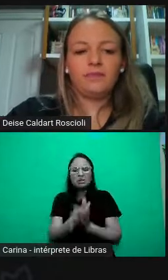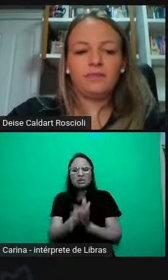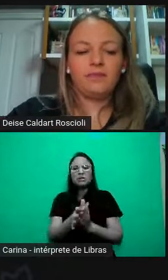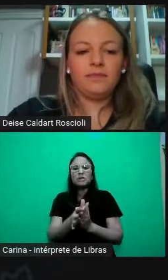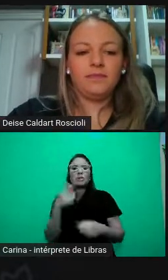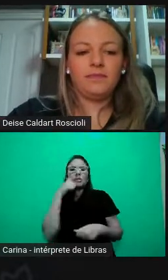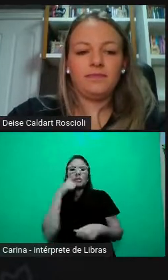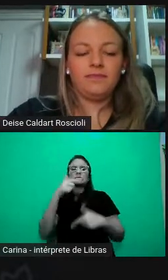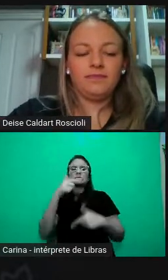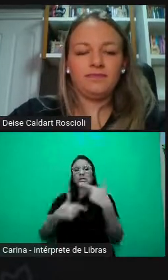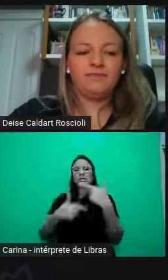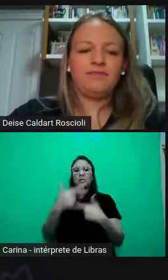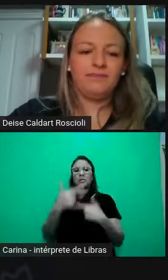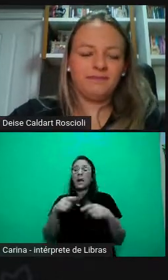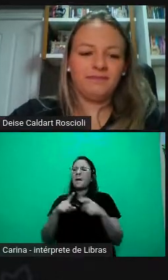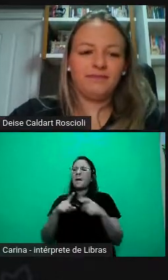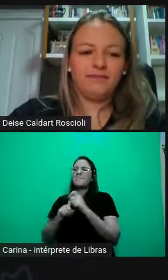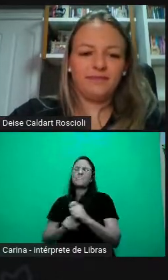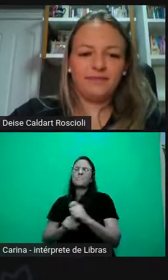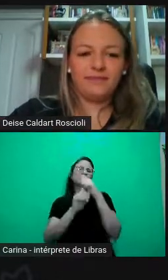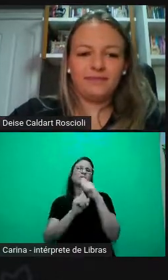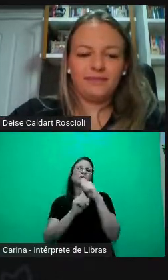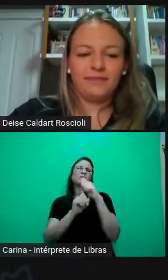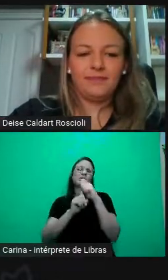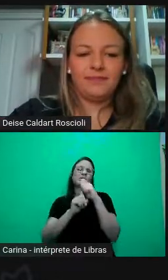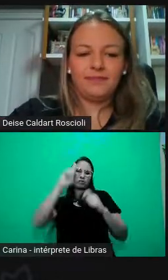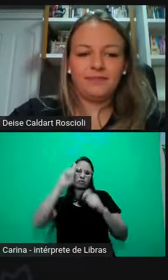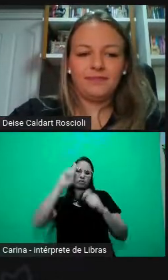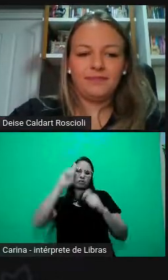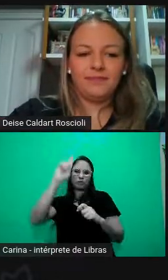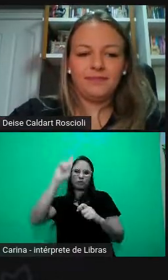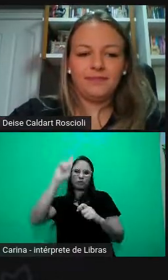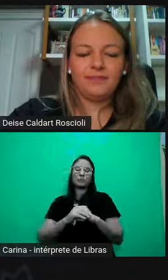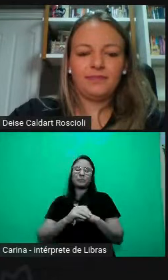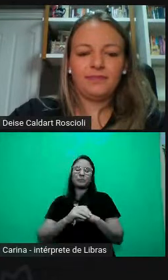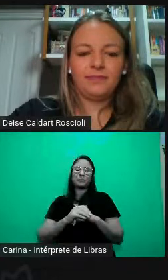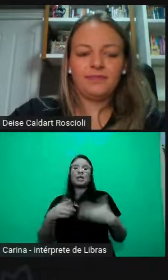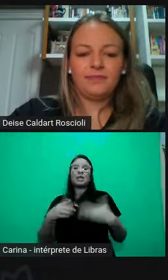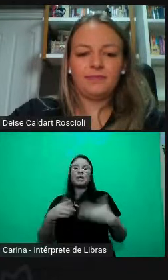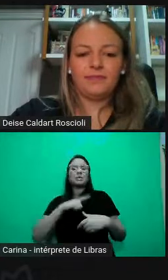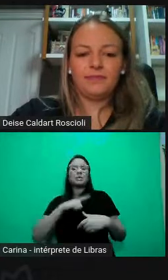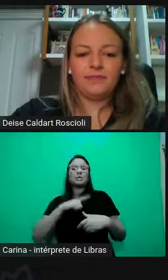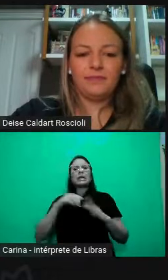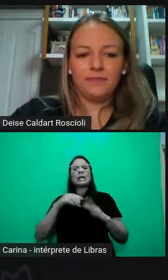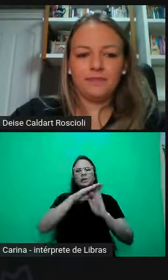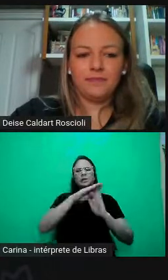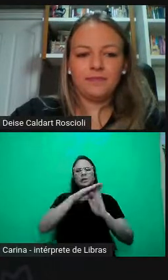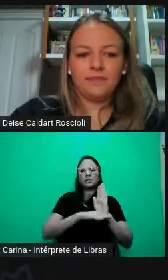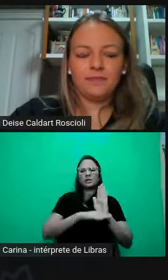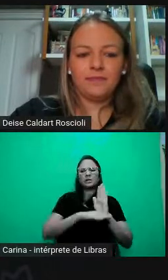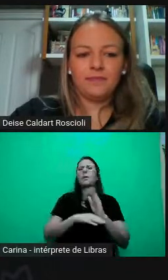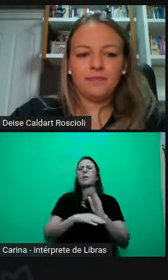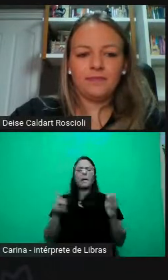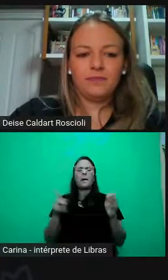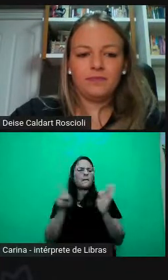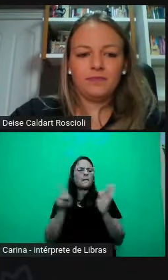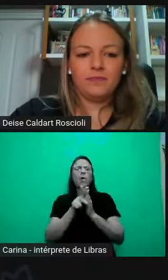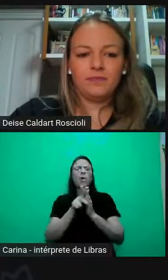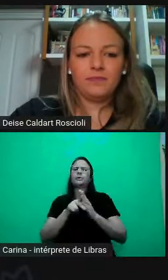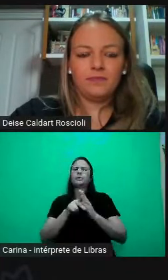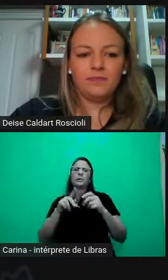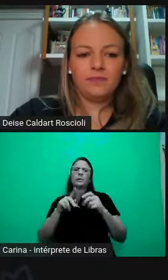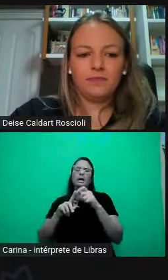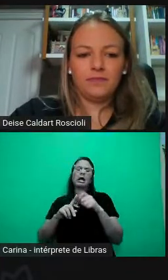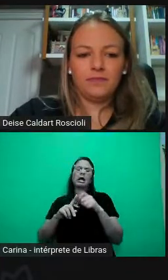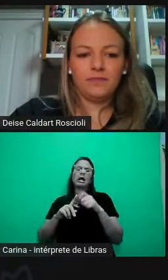liderança. liderança. Então, há programas de treinamento específico para liderança, há consultorias específicas para